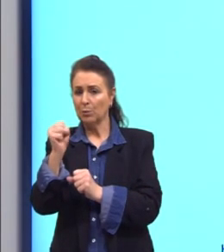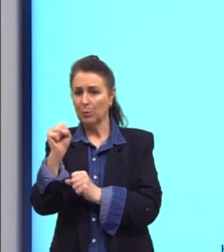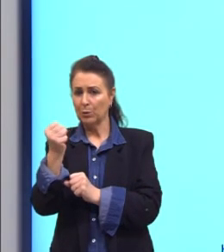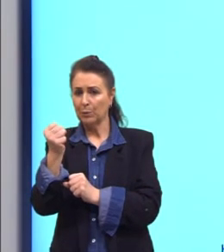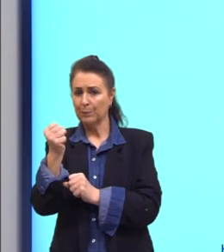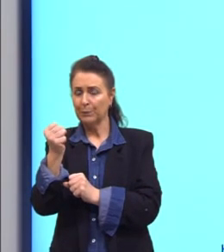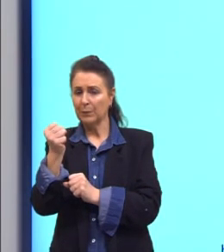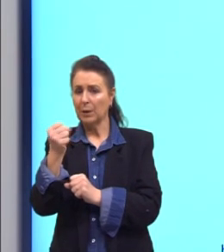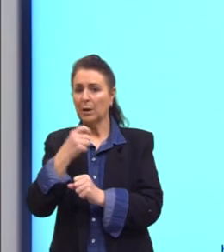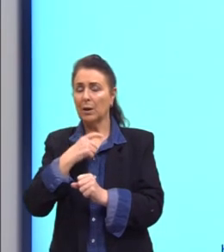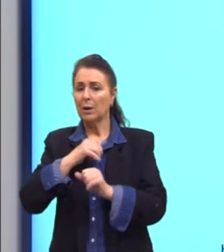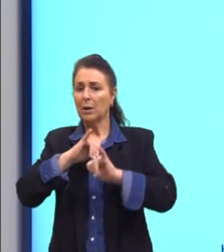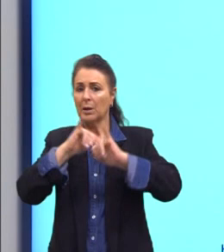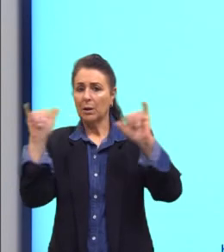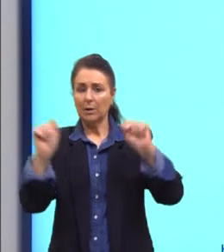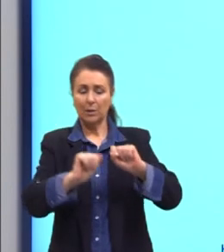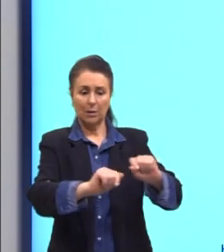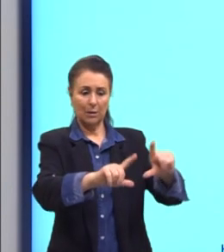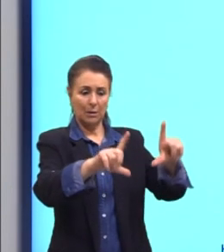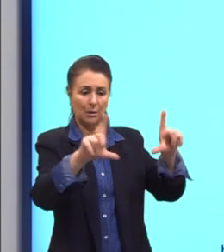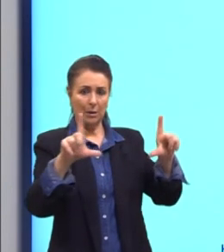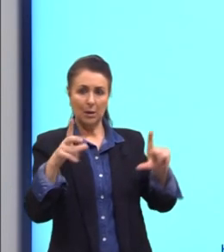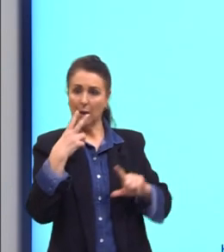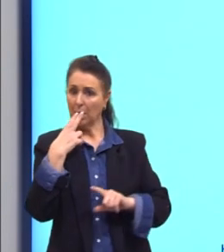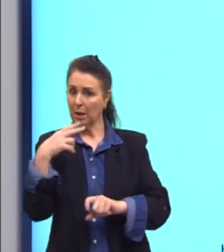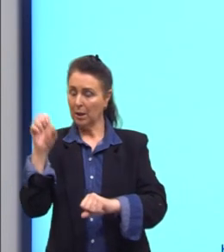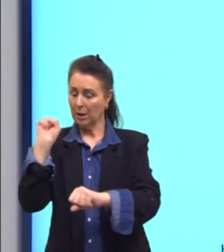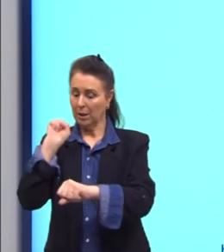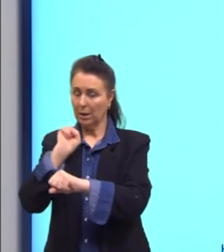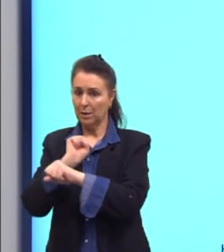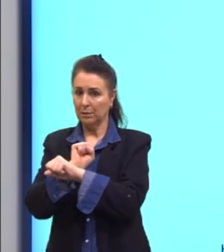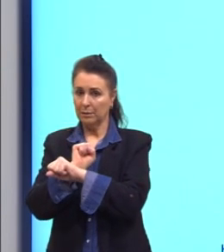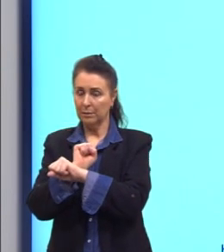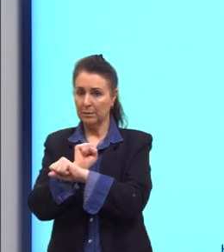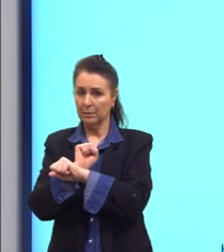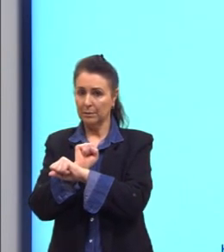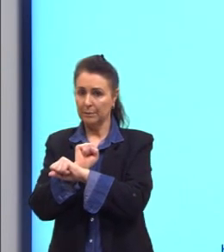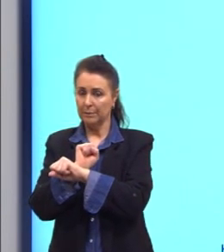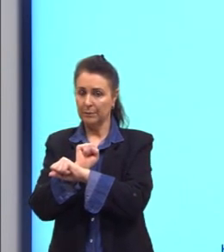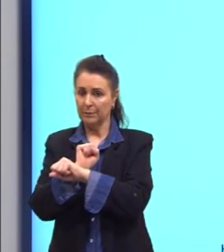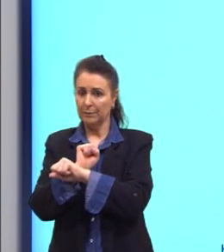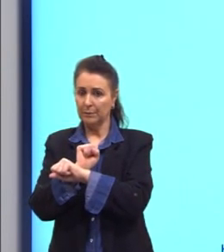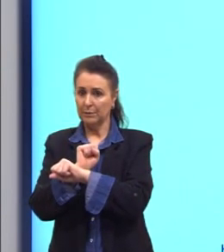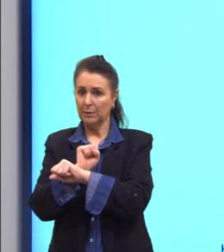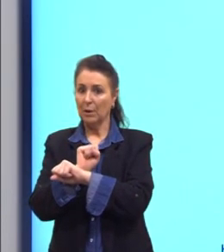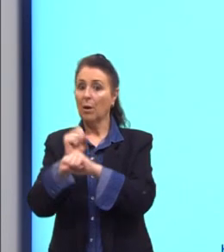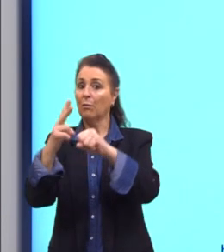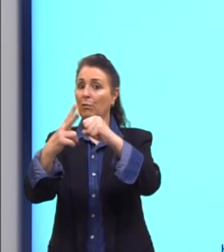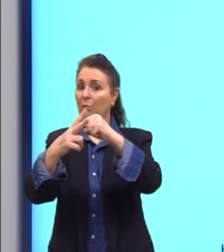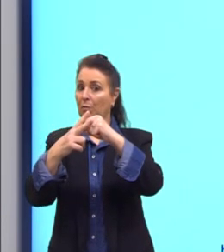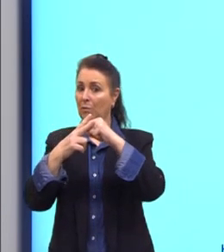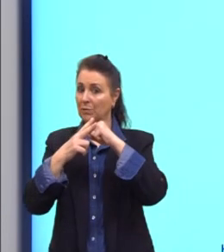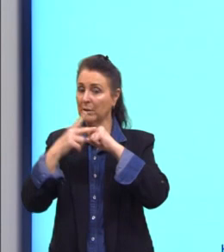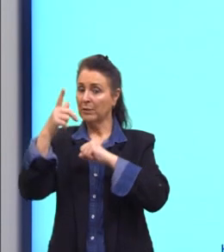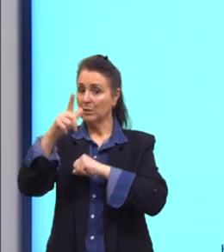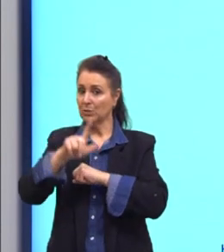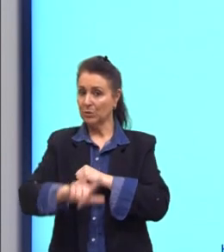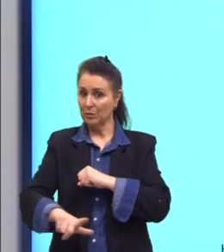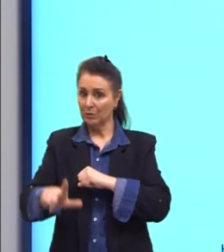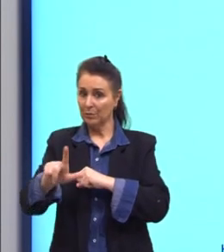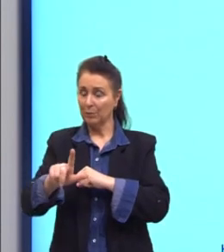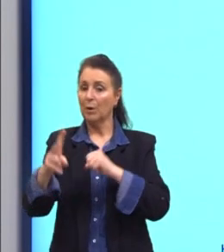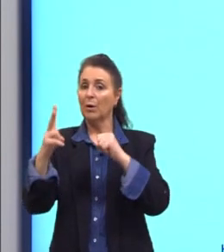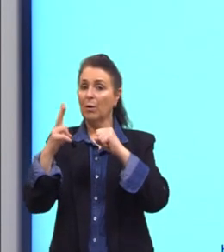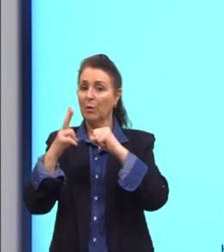enunciado, these children are robbed of their childhood. Ó, voz passiva de novo. Ó, verbo to